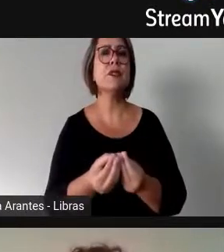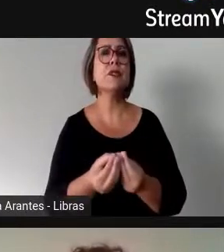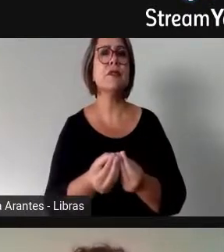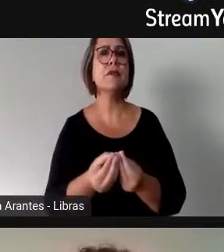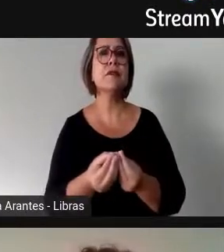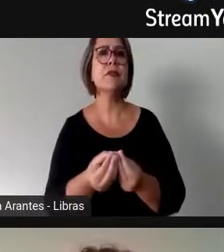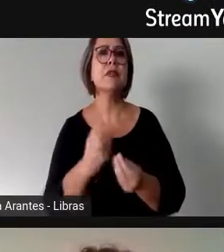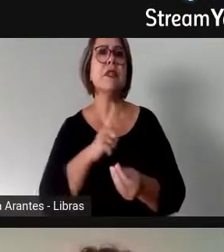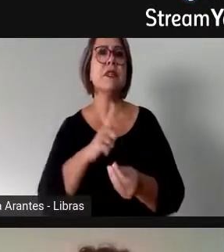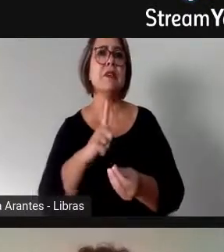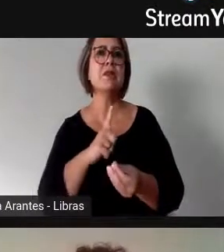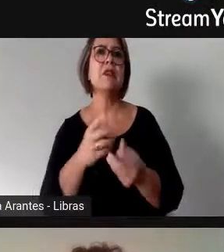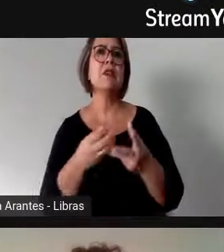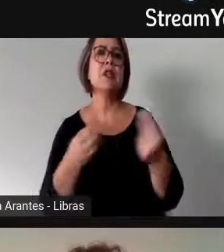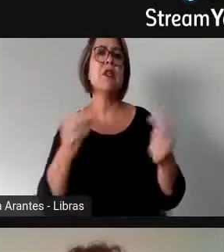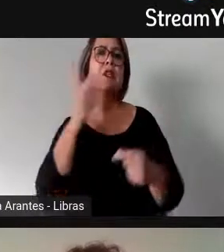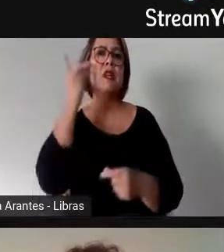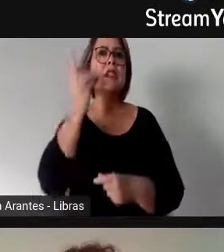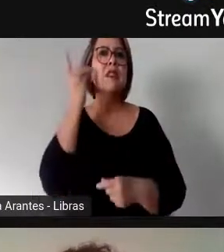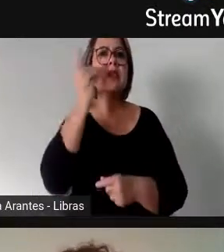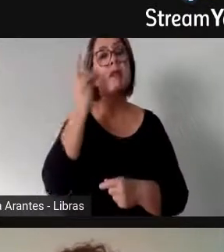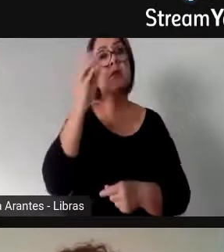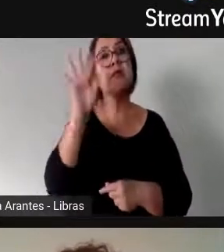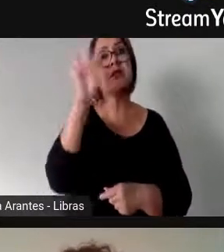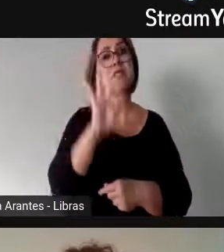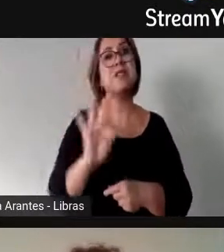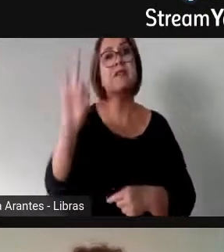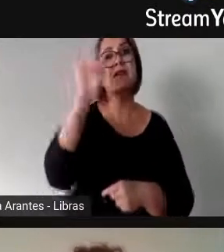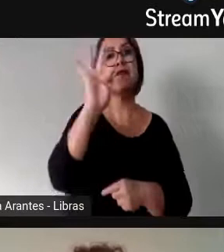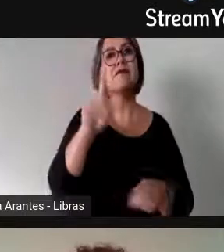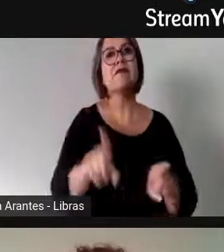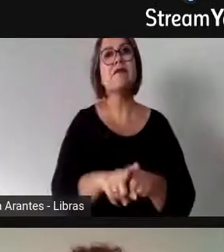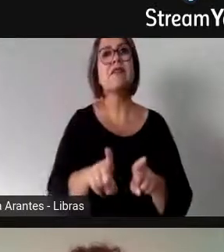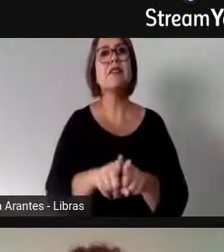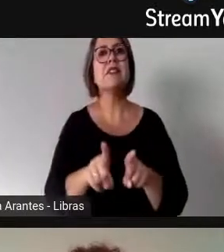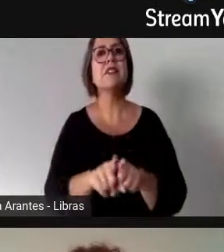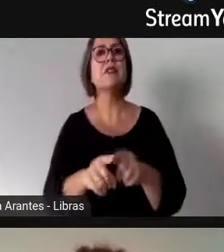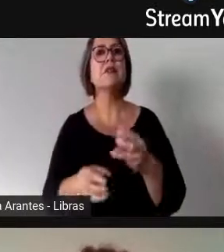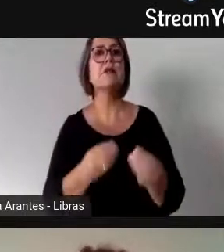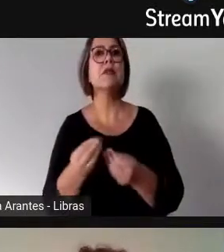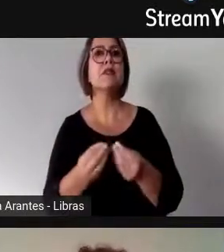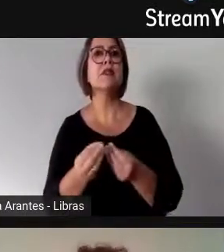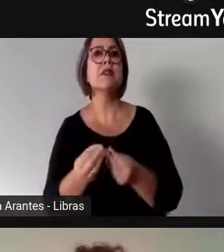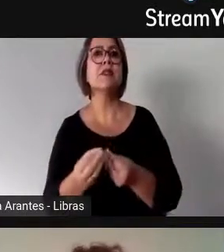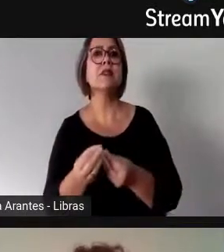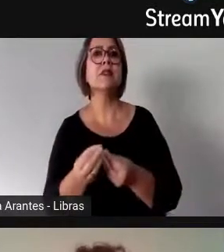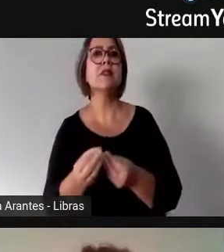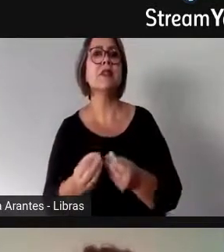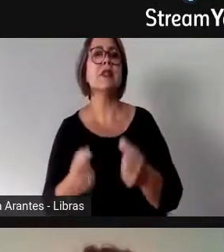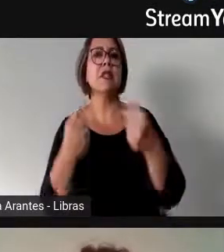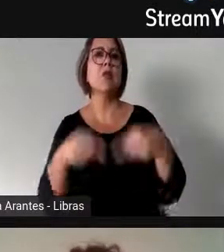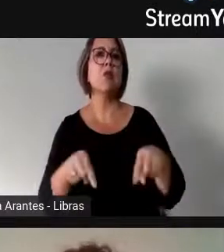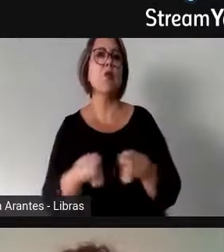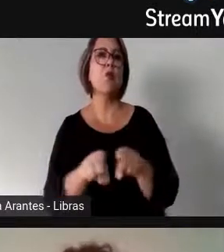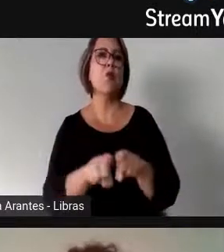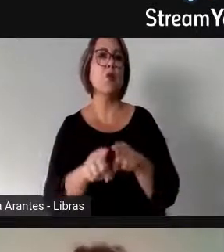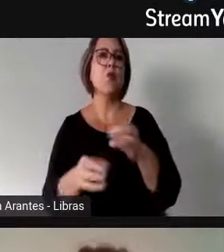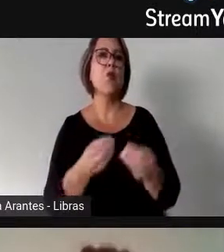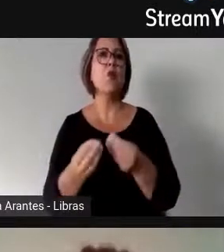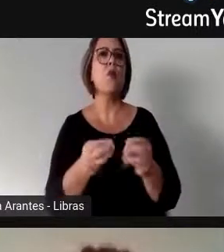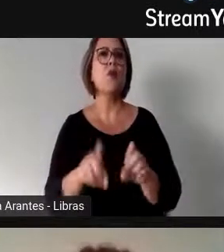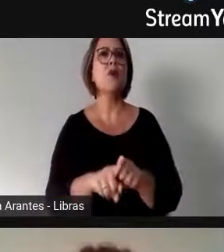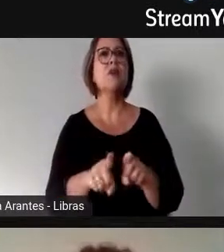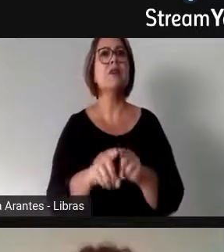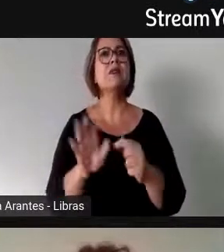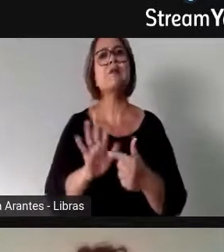temos aí deputadas federais que foram, votaram contra a questão da permanência do Fundeb, tendo